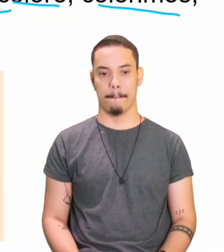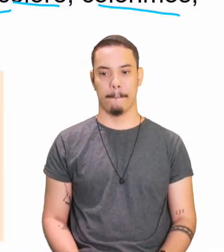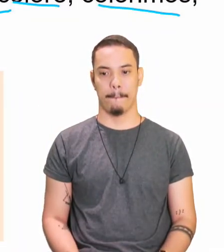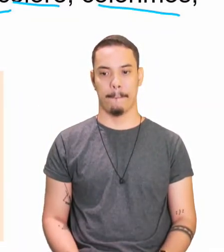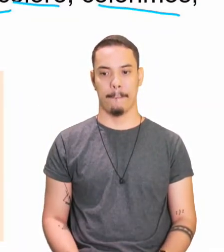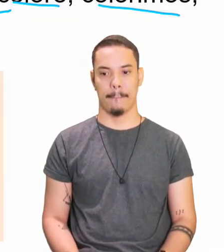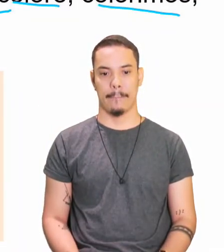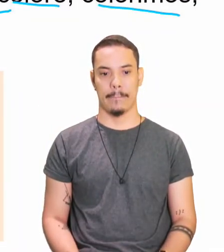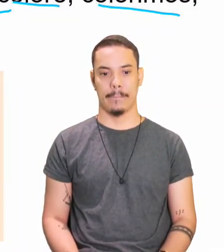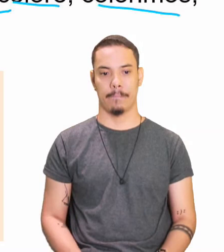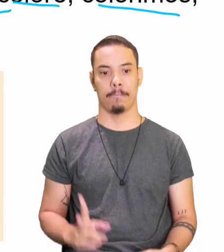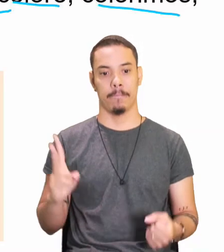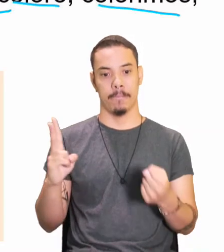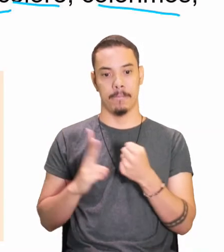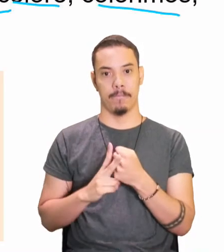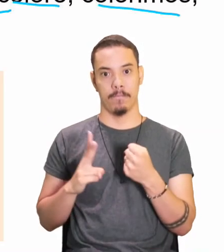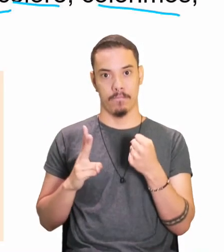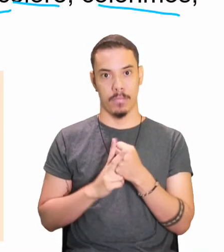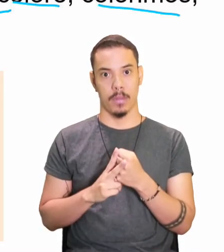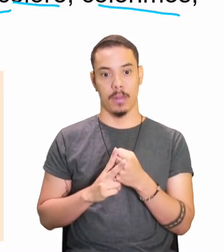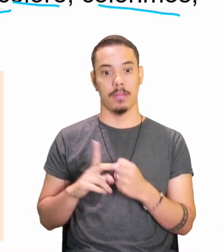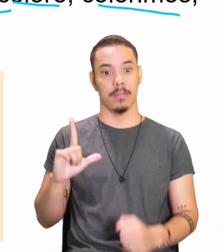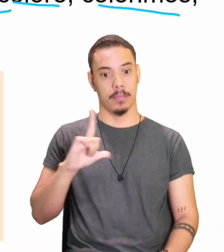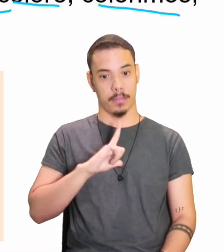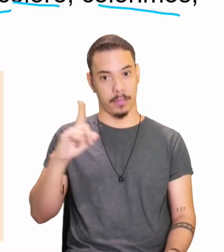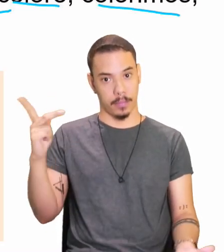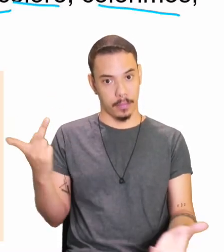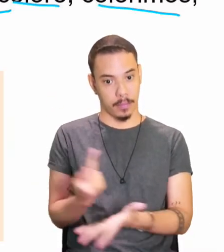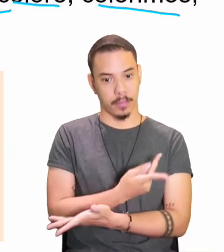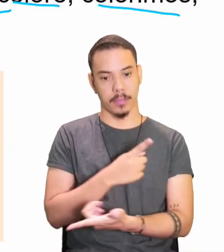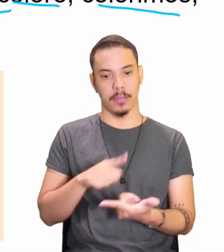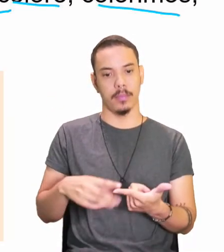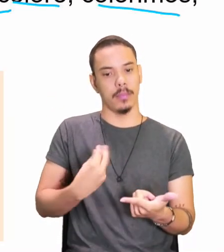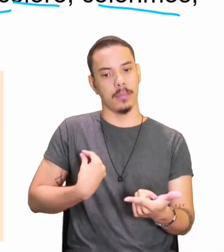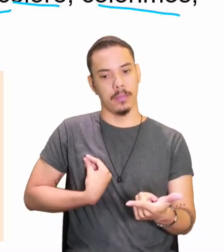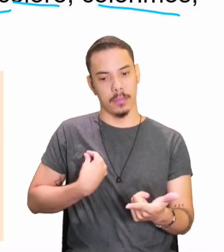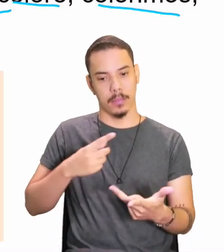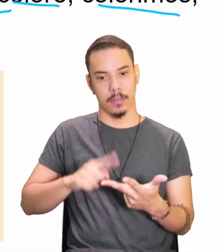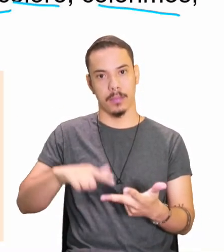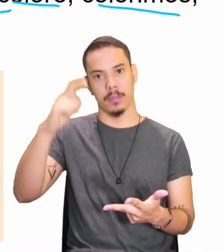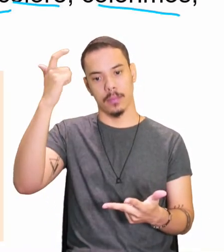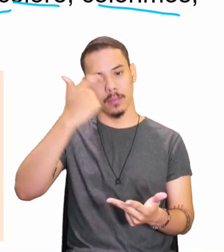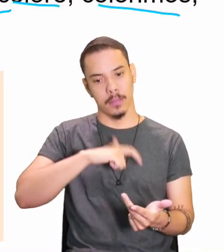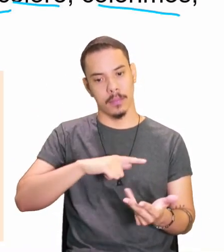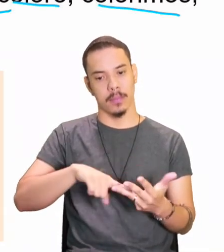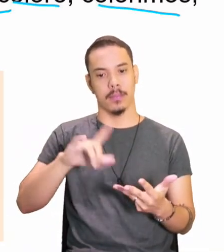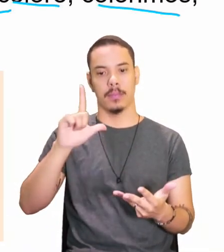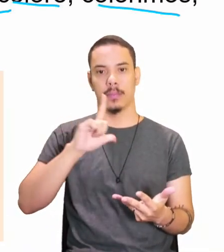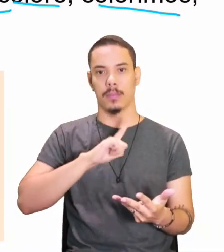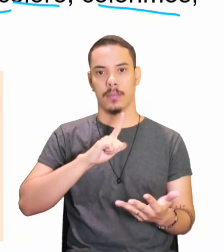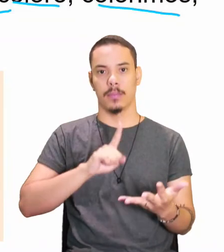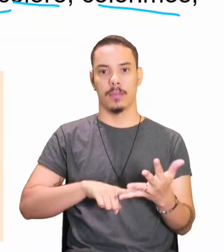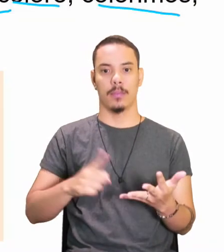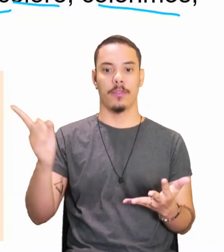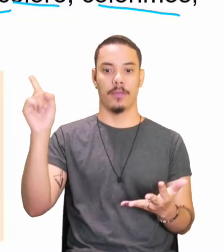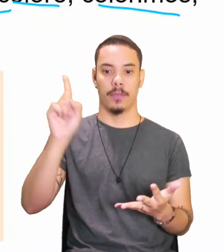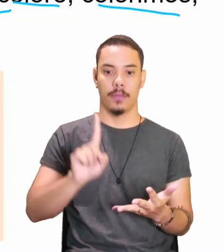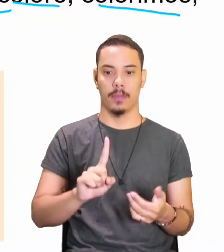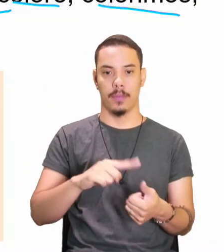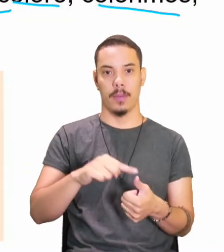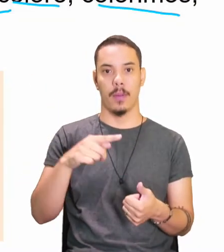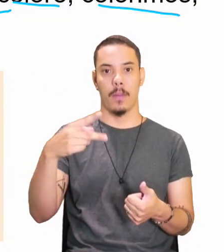os verbos, os verbos, estar, ser, ter, vir,